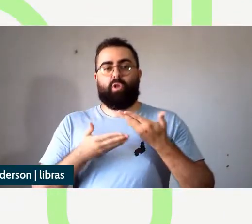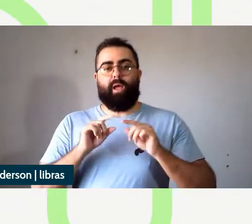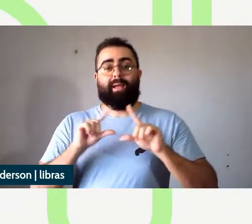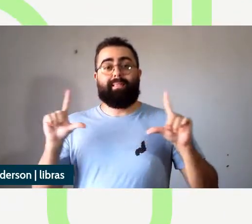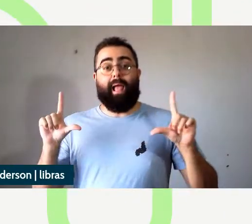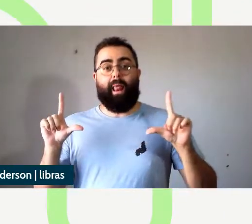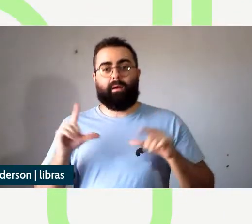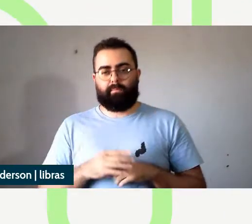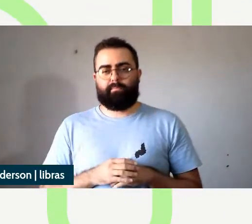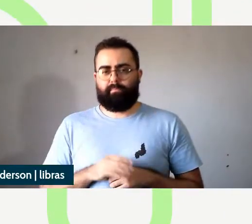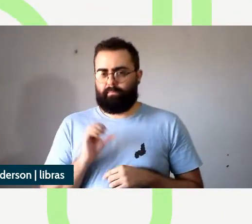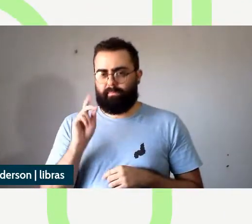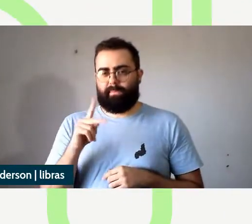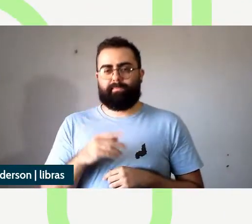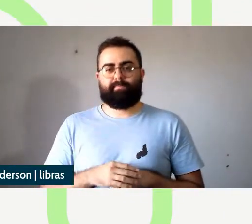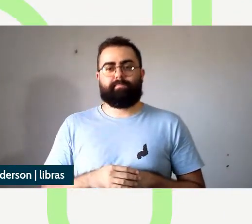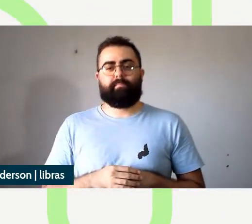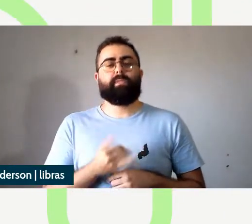deixa eu só abrir de novo